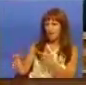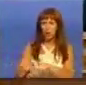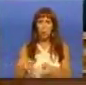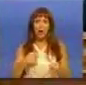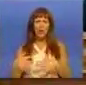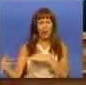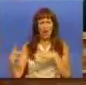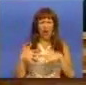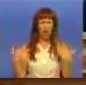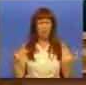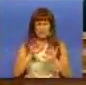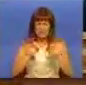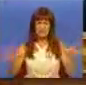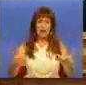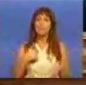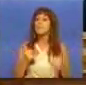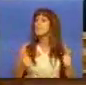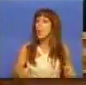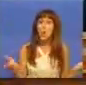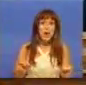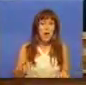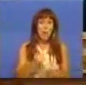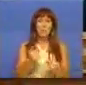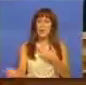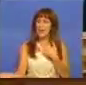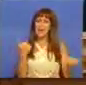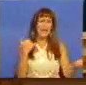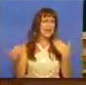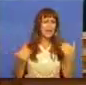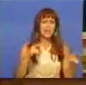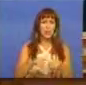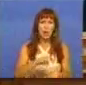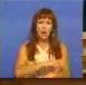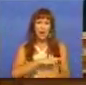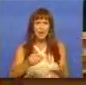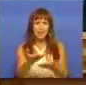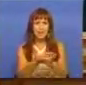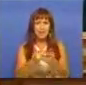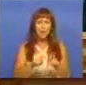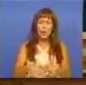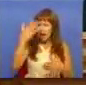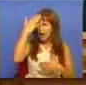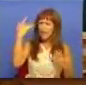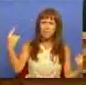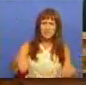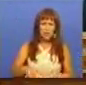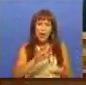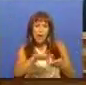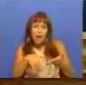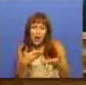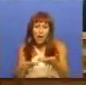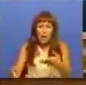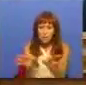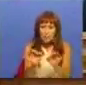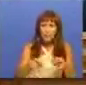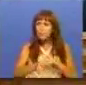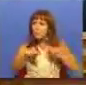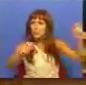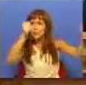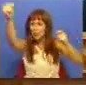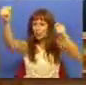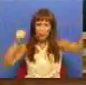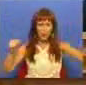de clubes de futebol. Isto não é bom porque isto retirou à administração a capacidade de planear a distribuição